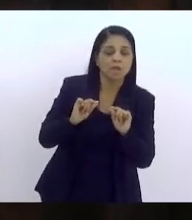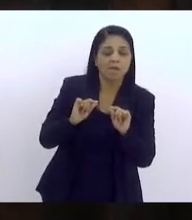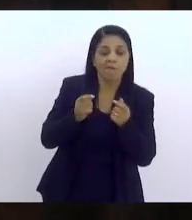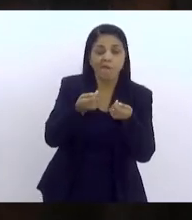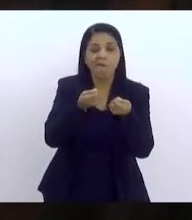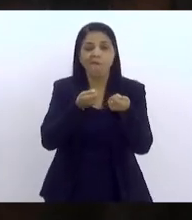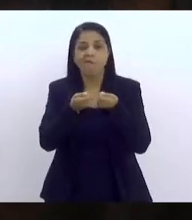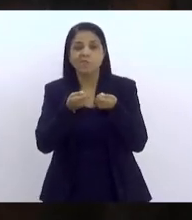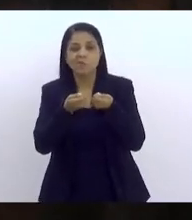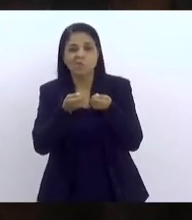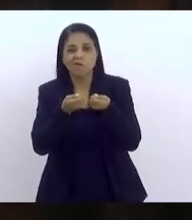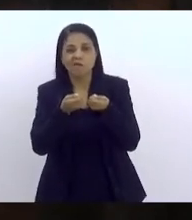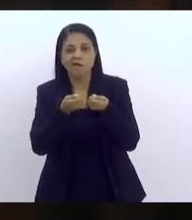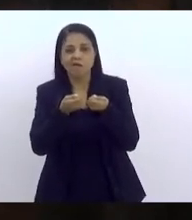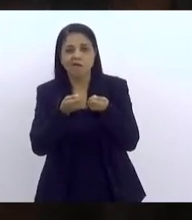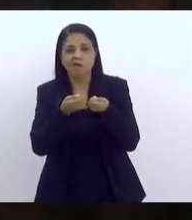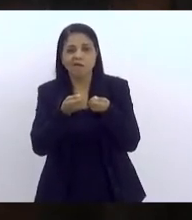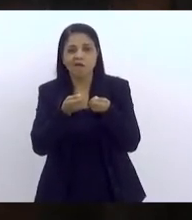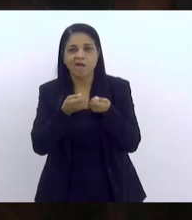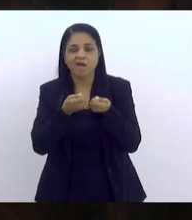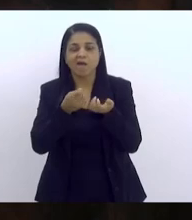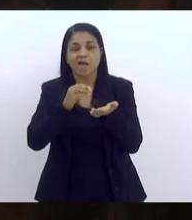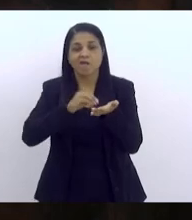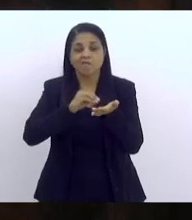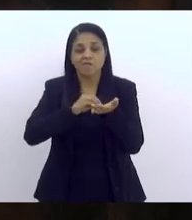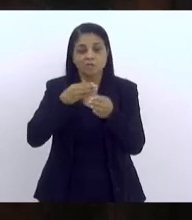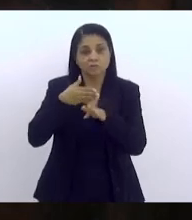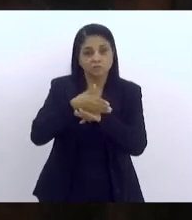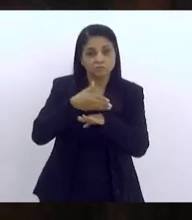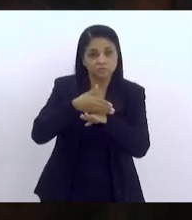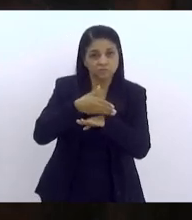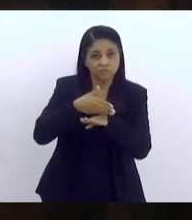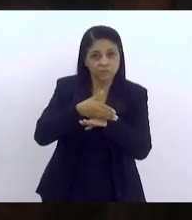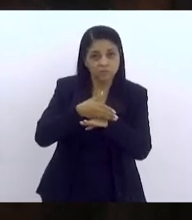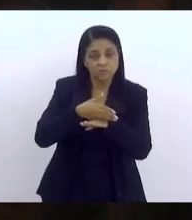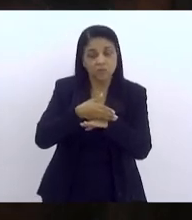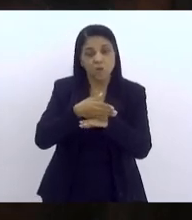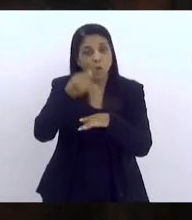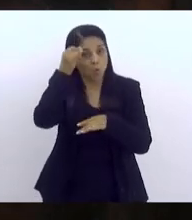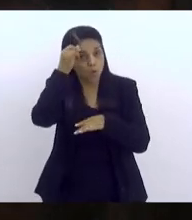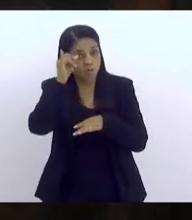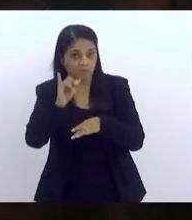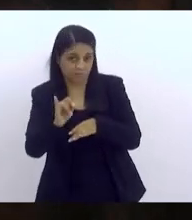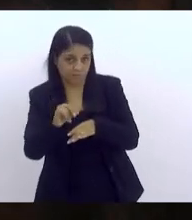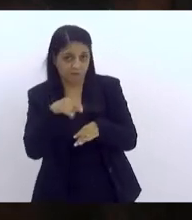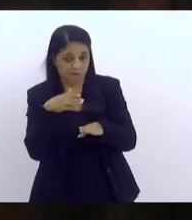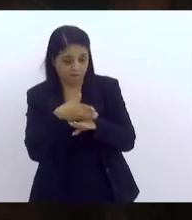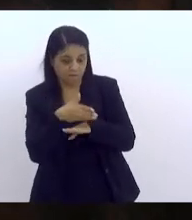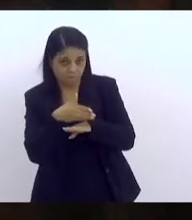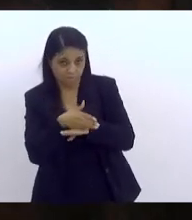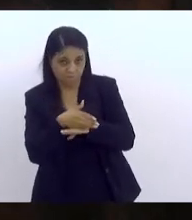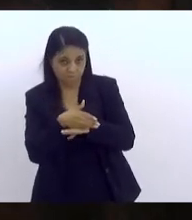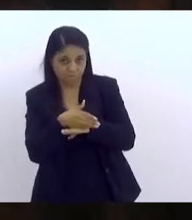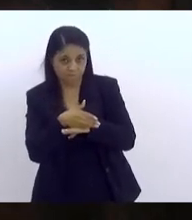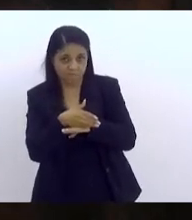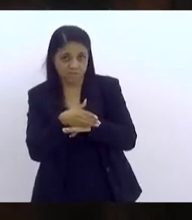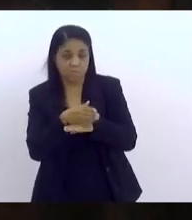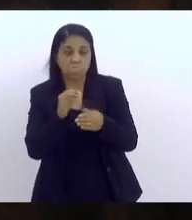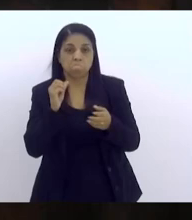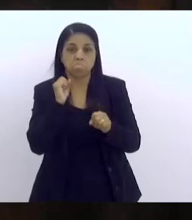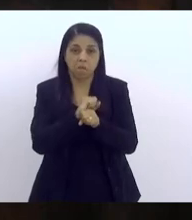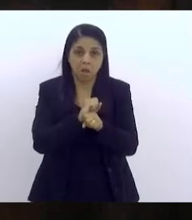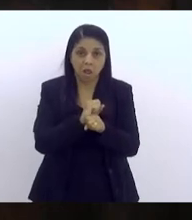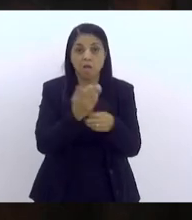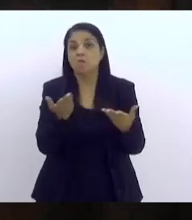essa infrequência, prevenir e controlar essa infrequência, como também, bem como, para retornar